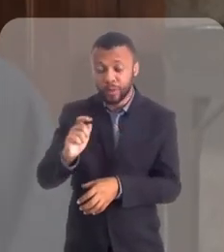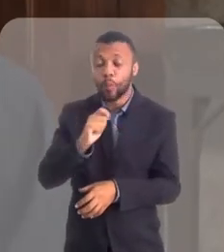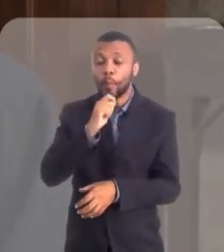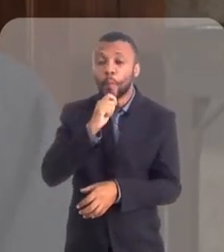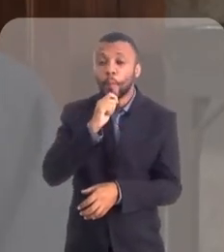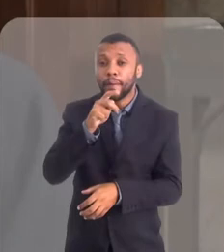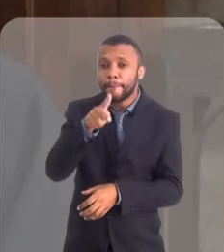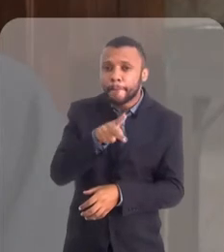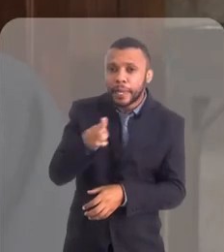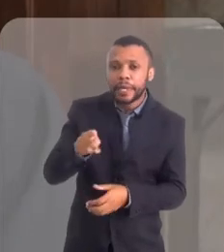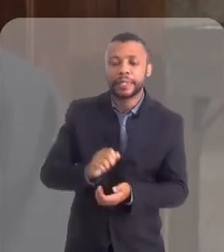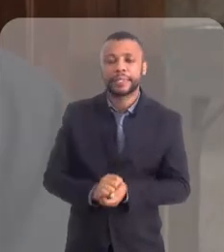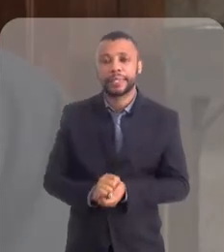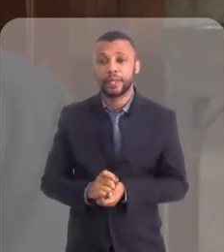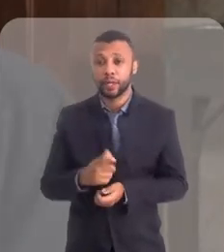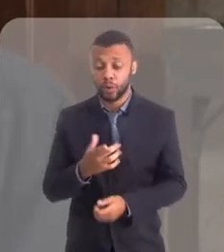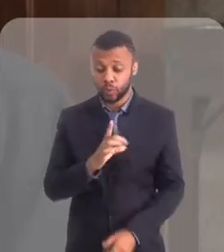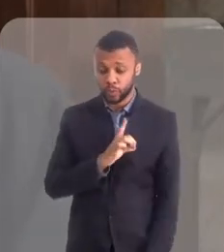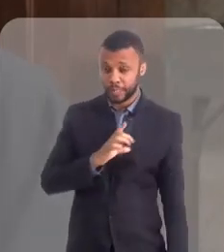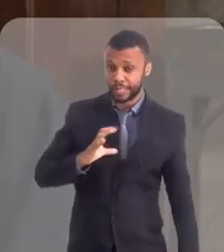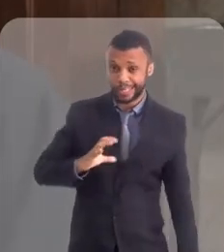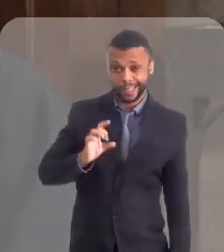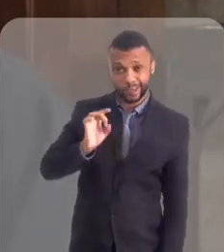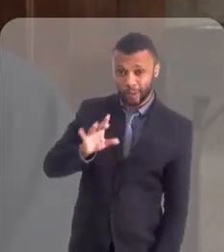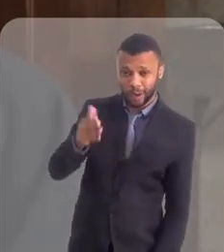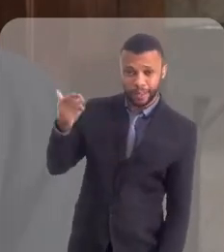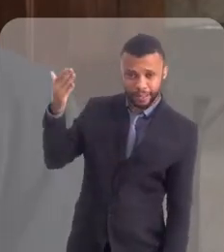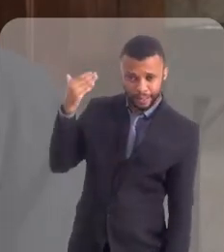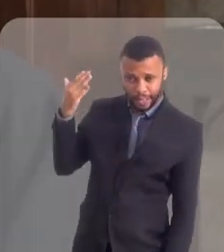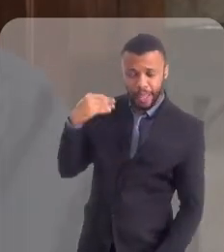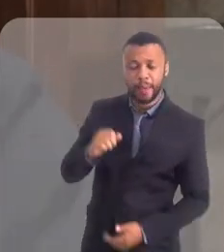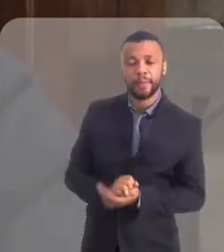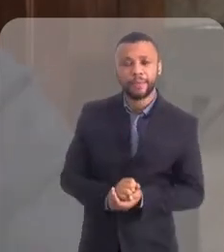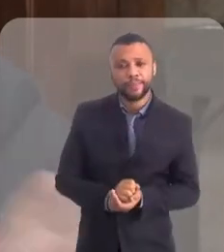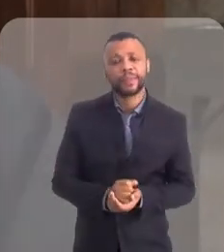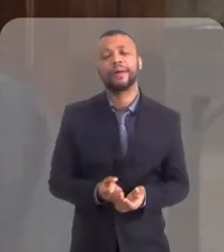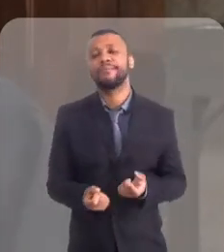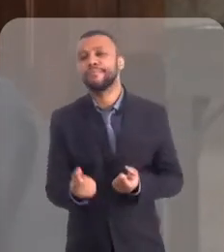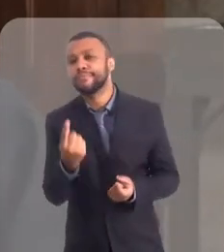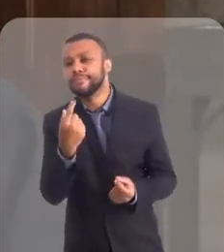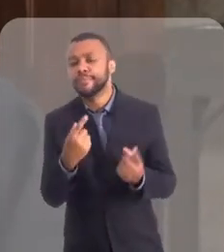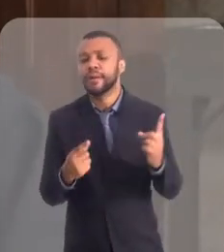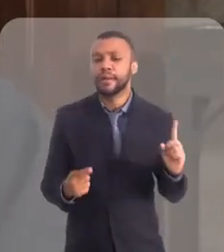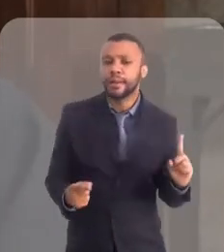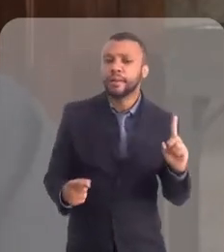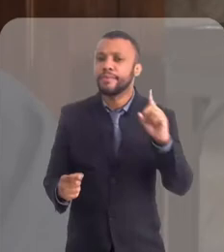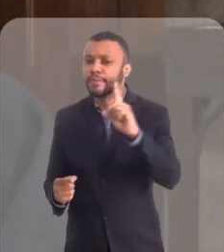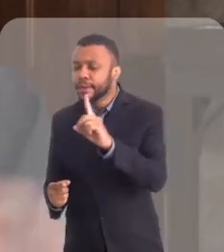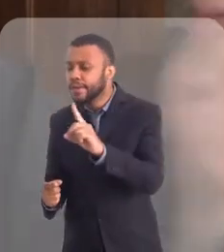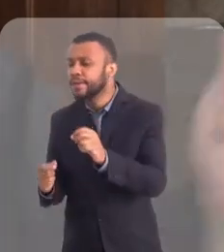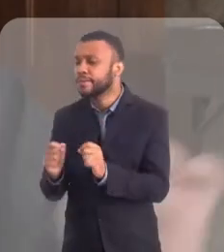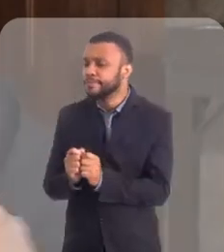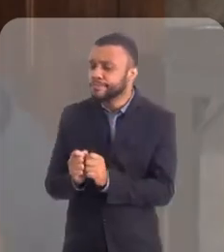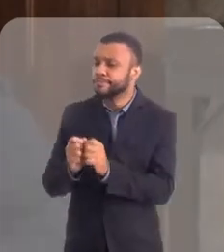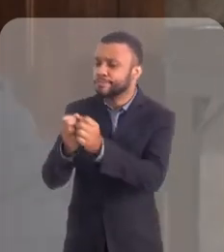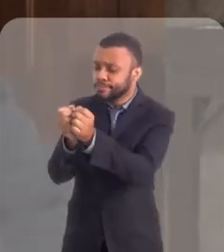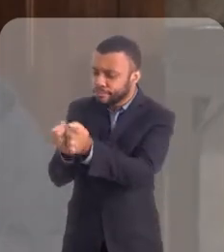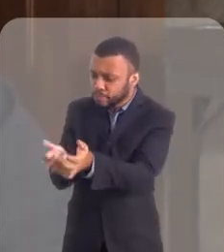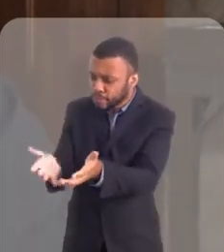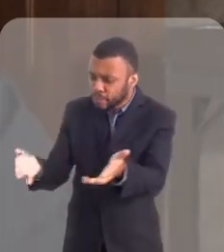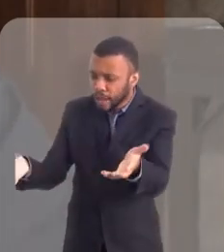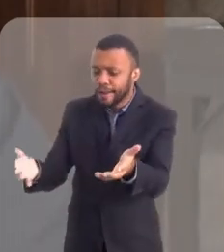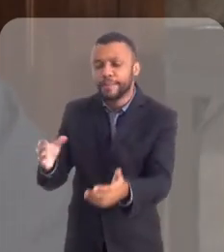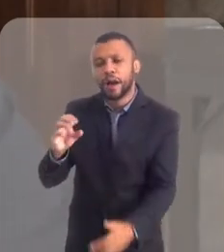Eu era só diácono, ele vinha uma vez por mês, consagrava as hostas e eu só distribuía.